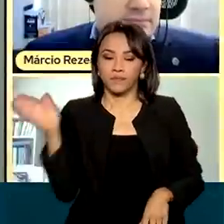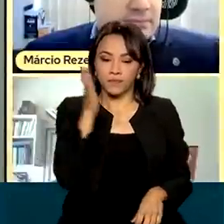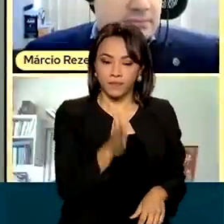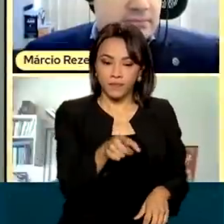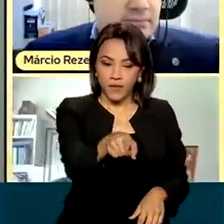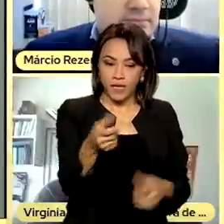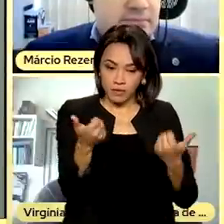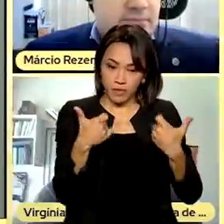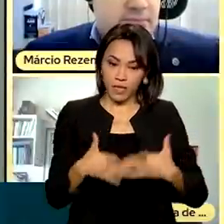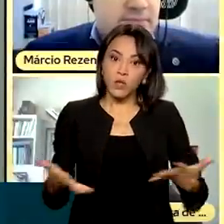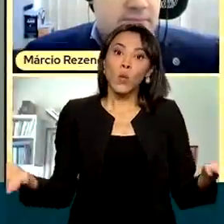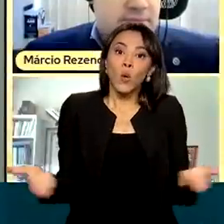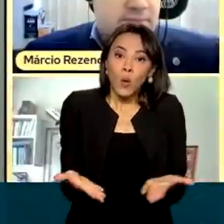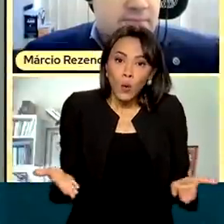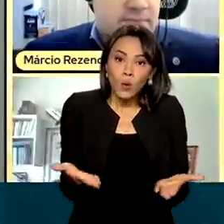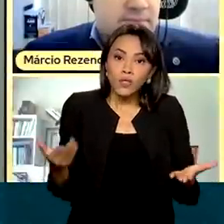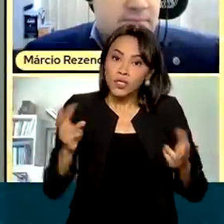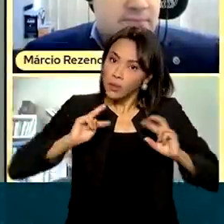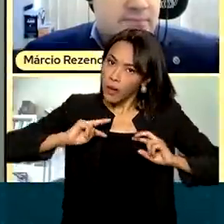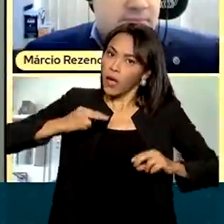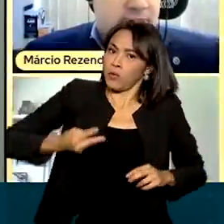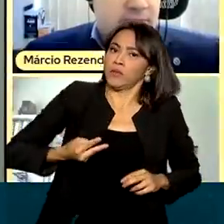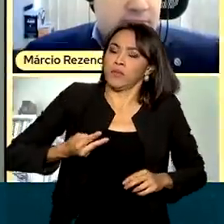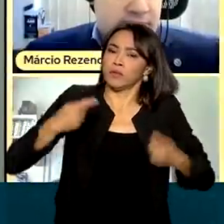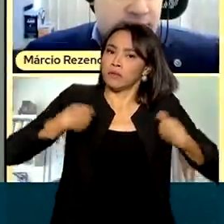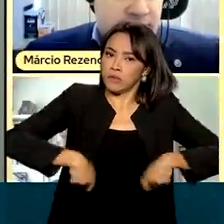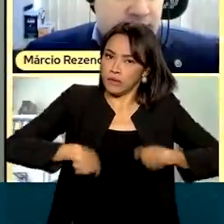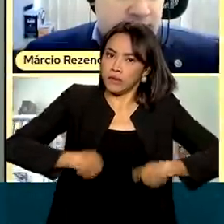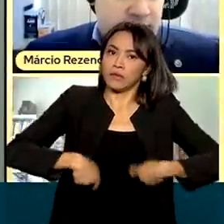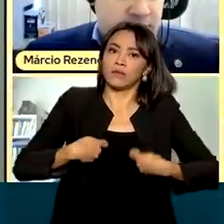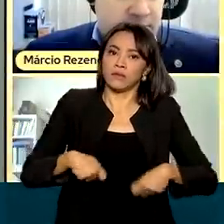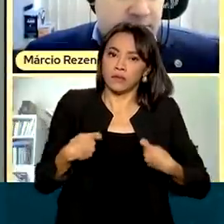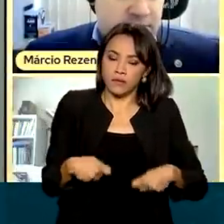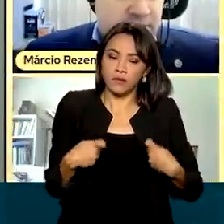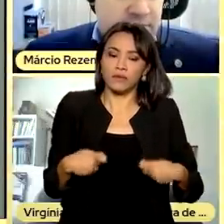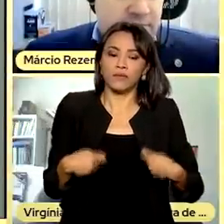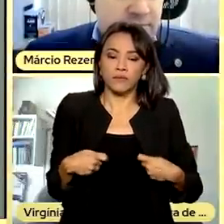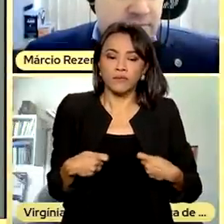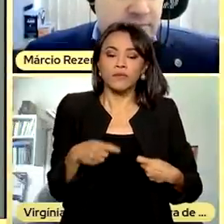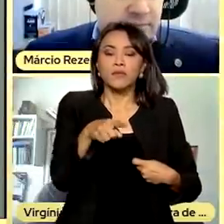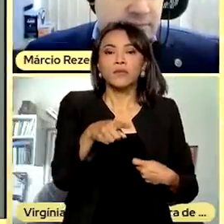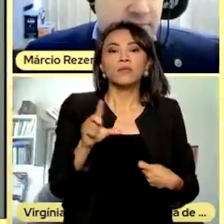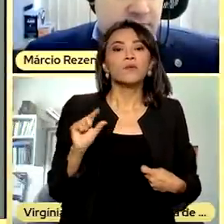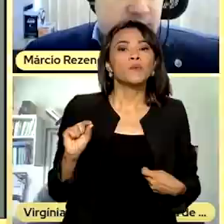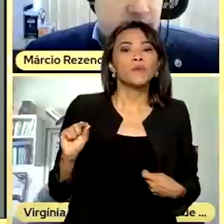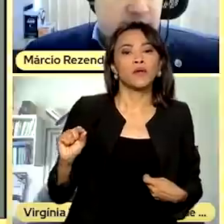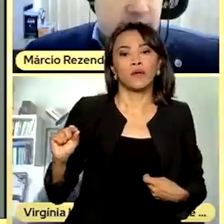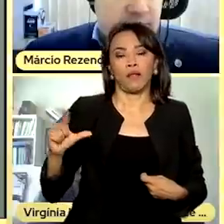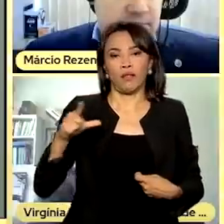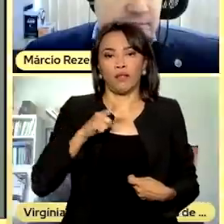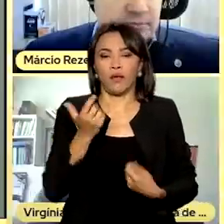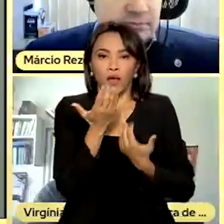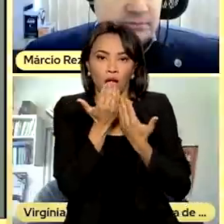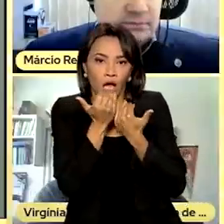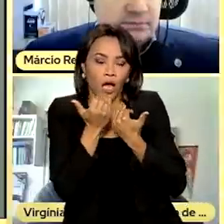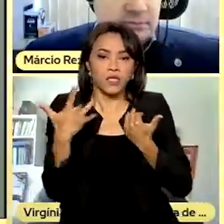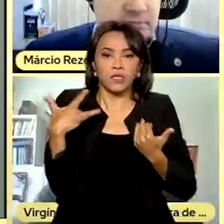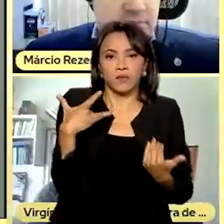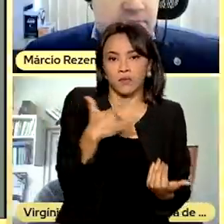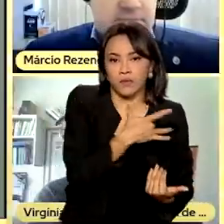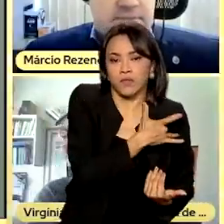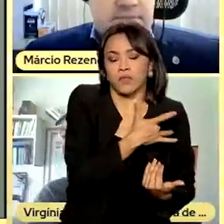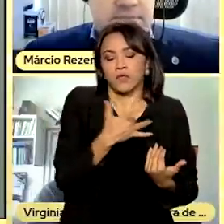reconhecimento da necessidade para ter uma alimentação mais saudável e mais